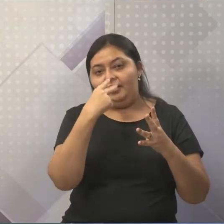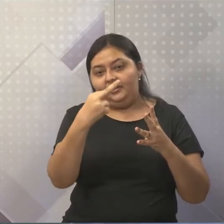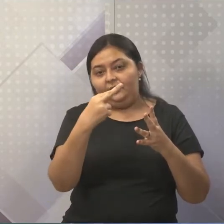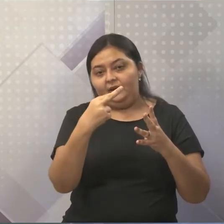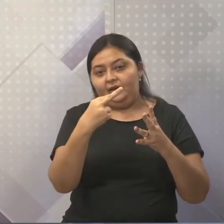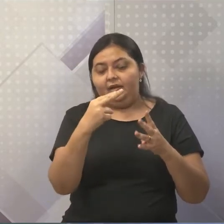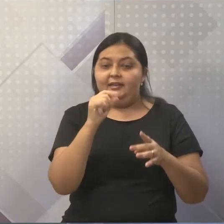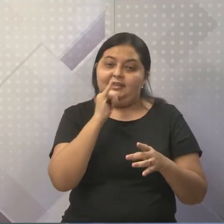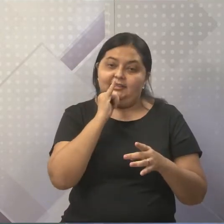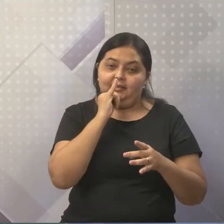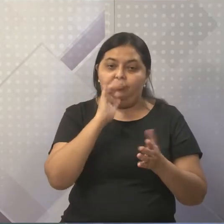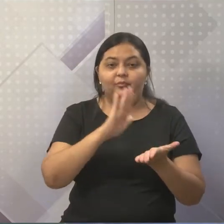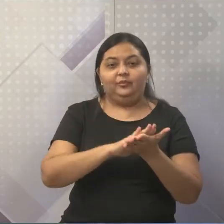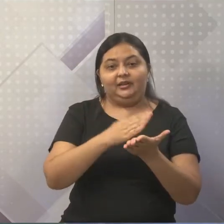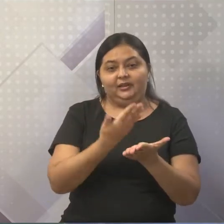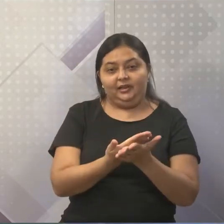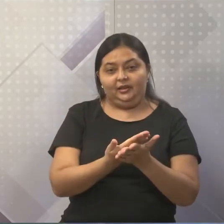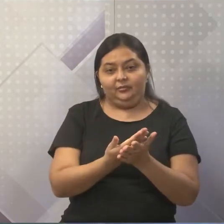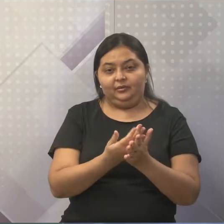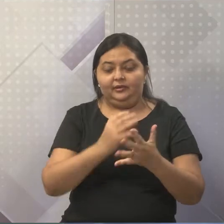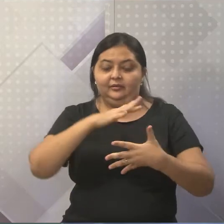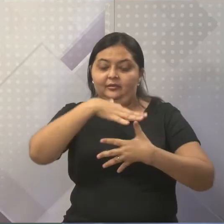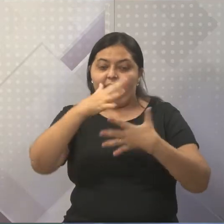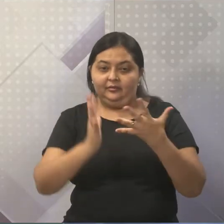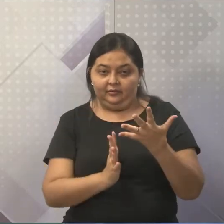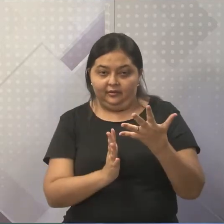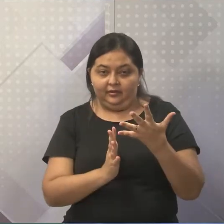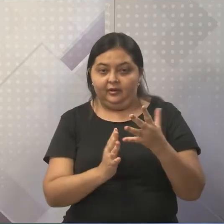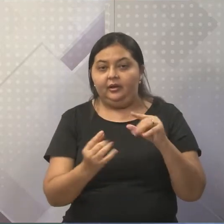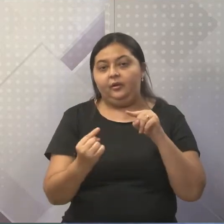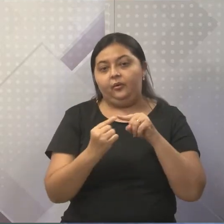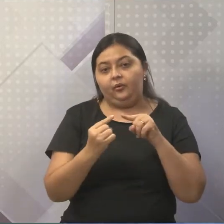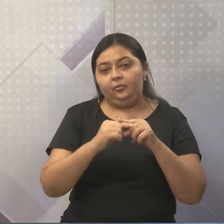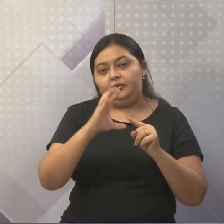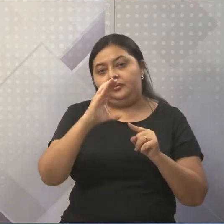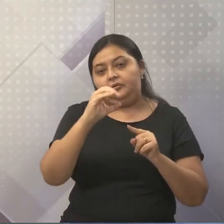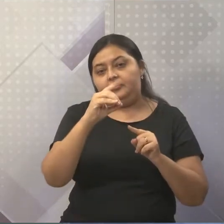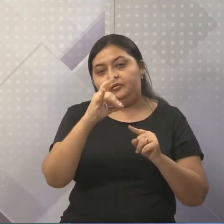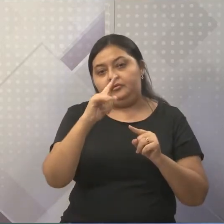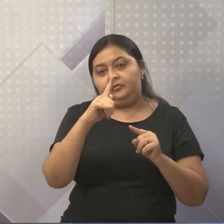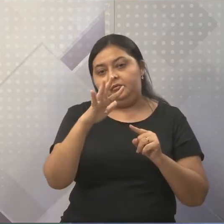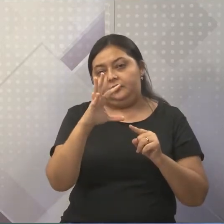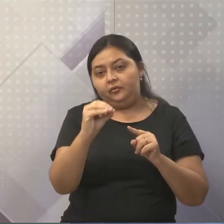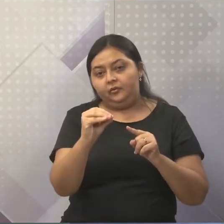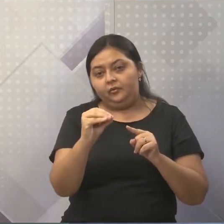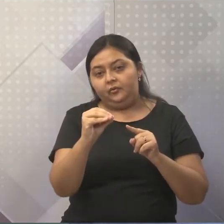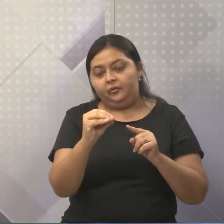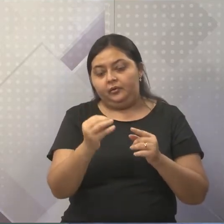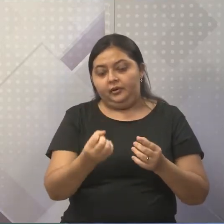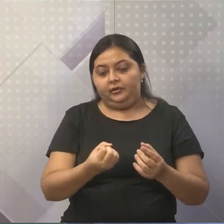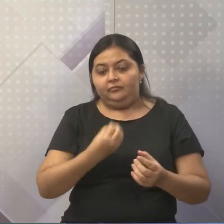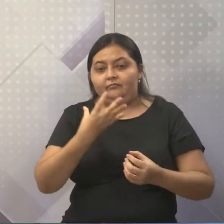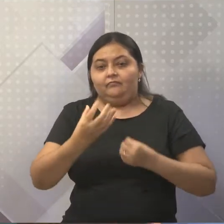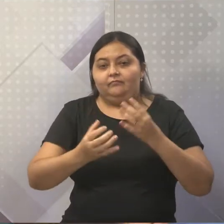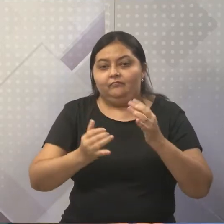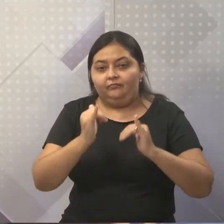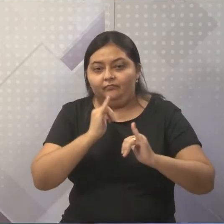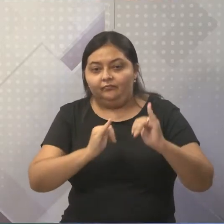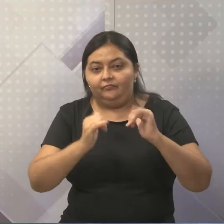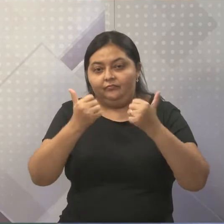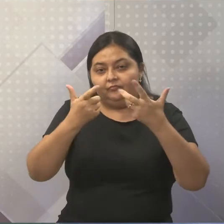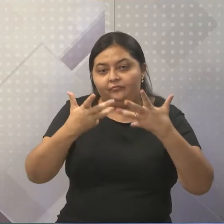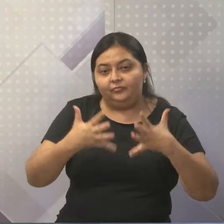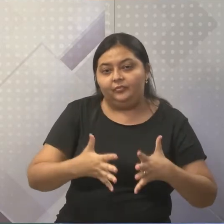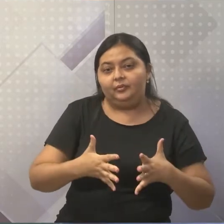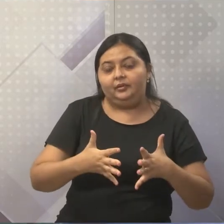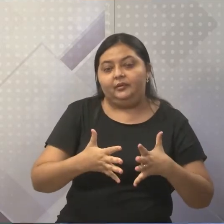está usando, certo? Isso é um código, certo? Um código é a maneira de expressar essa comunicação. E essa comunicação,